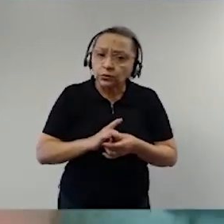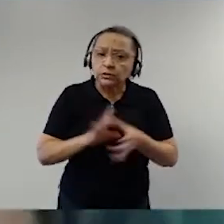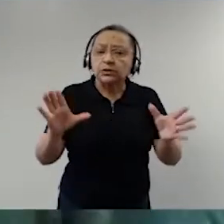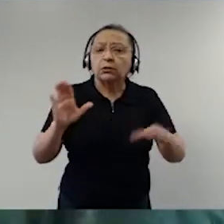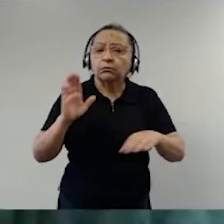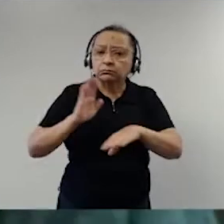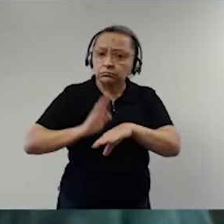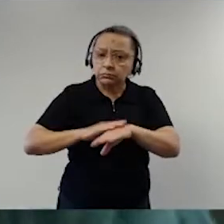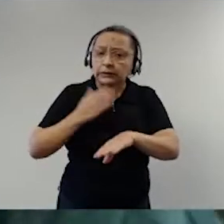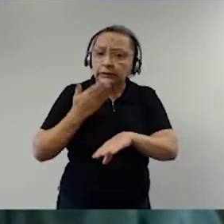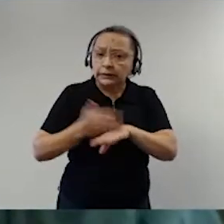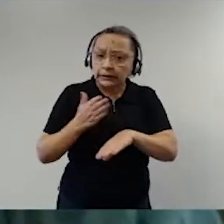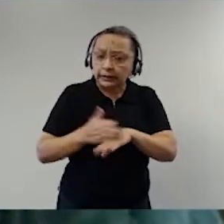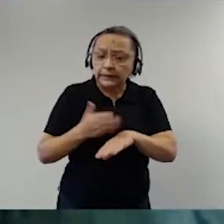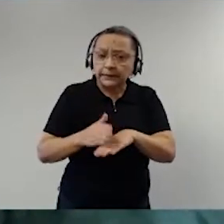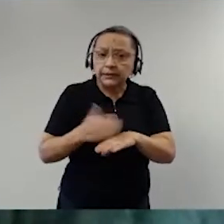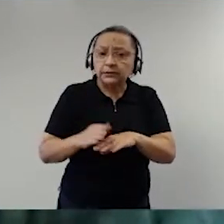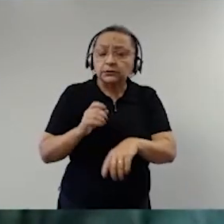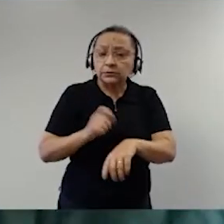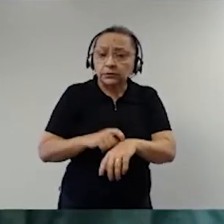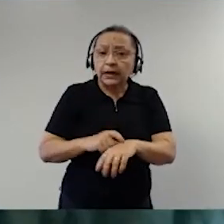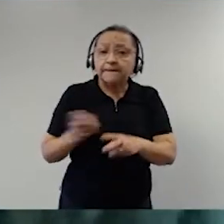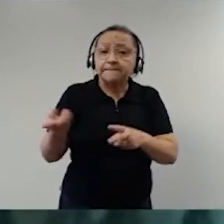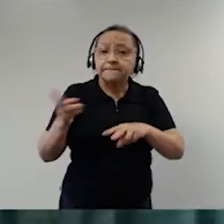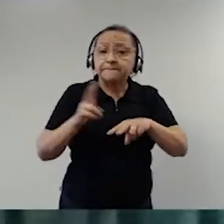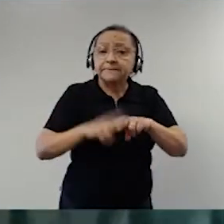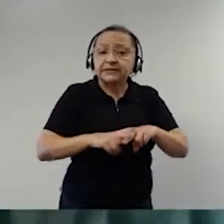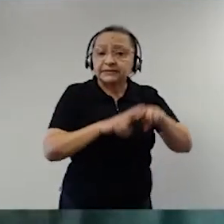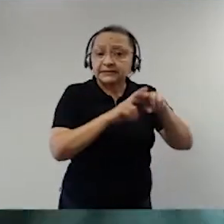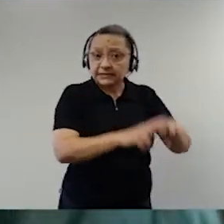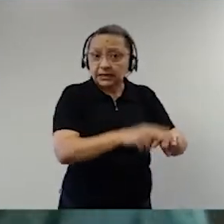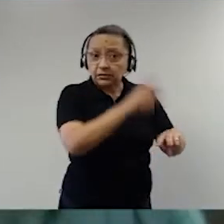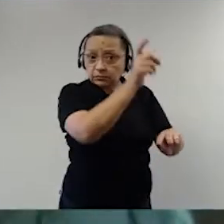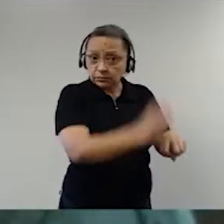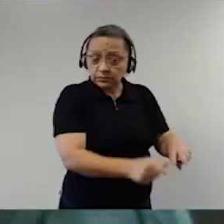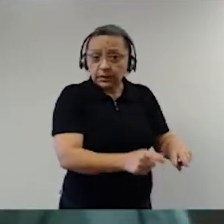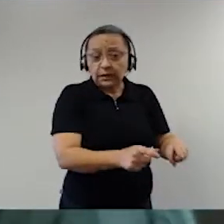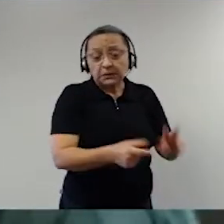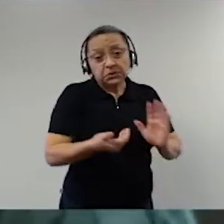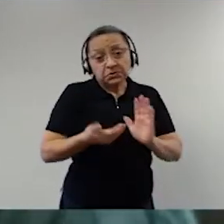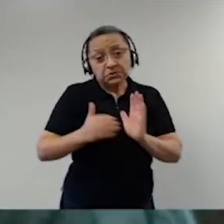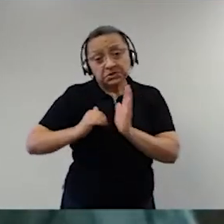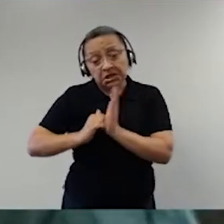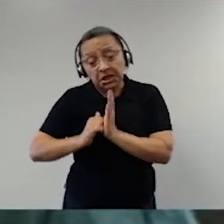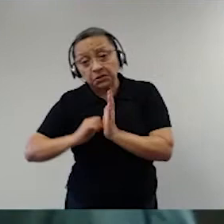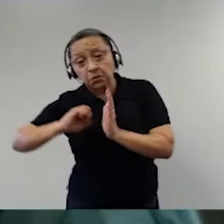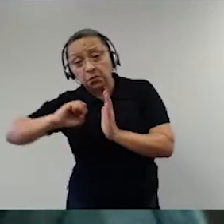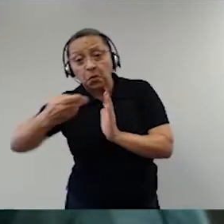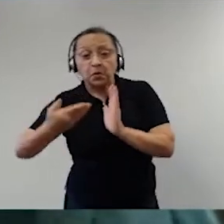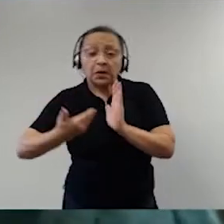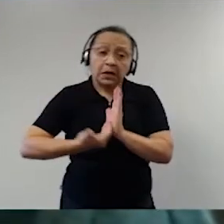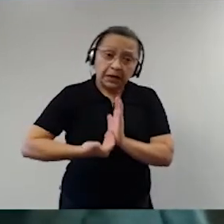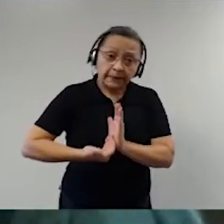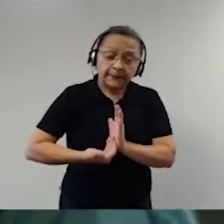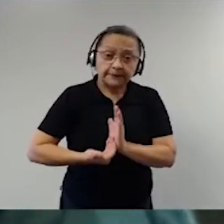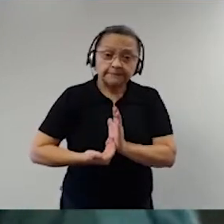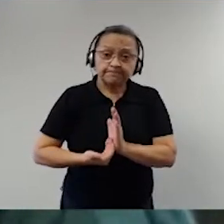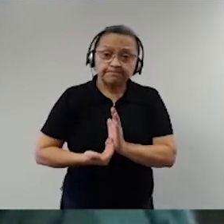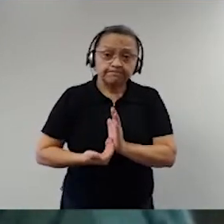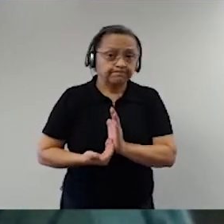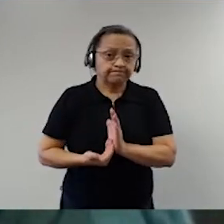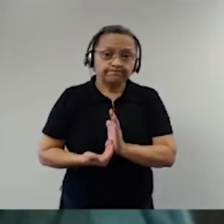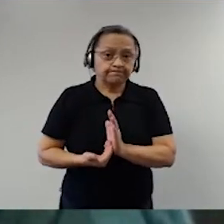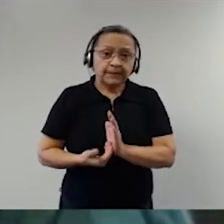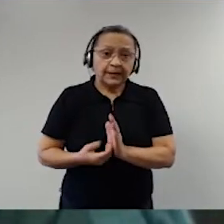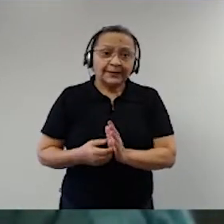exercício das suas funções à prisão pelo Senado ou pela Câmara, eles não podem ser presos sem essa